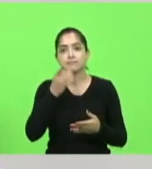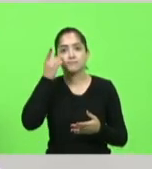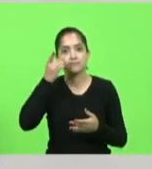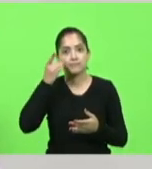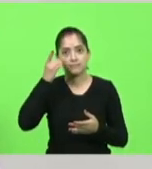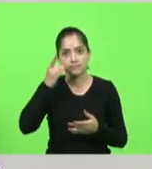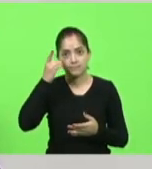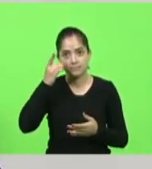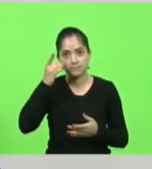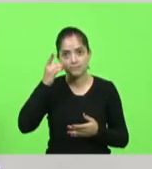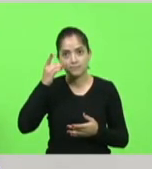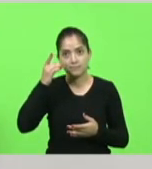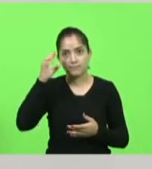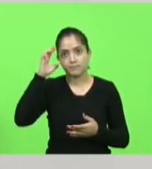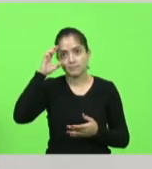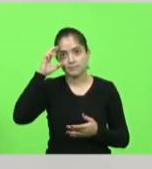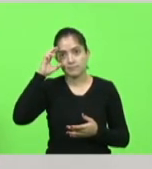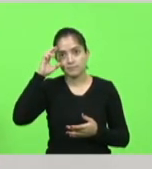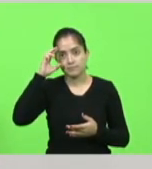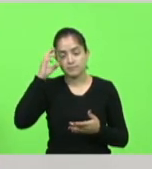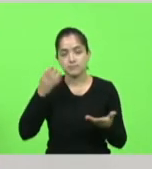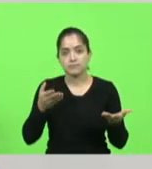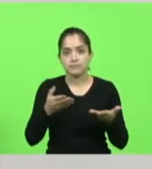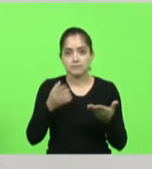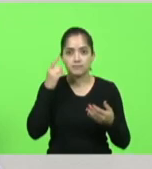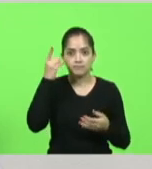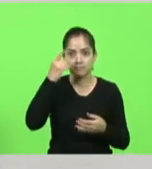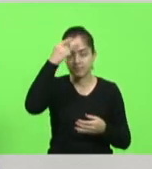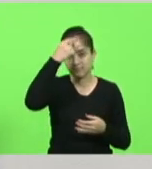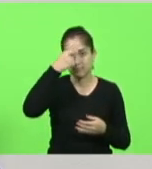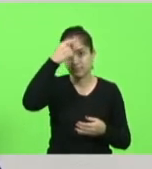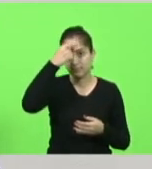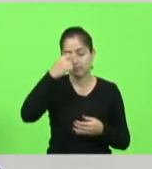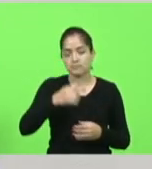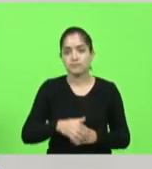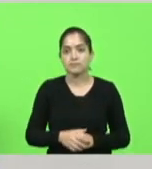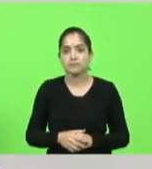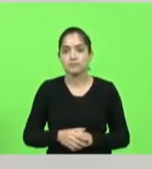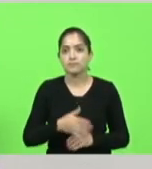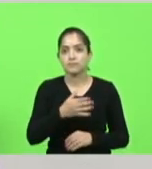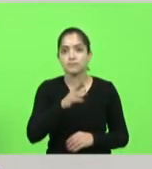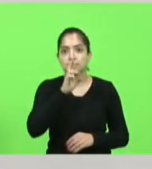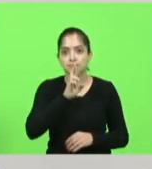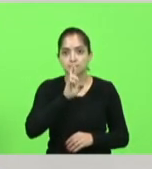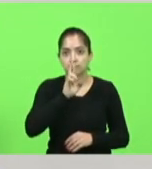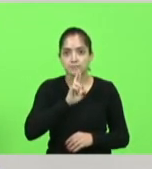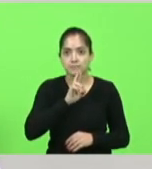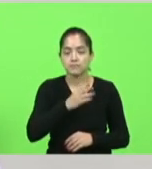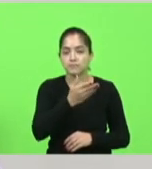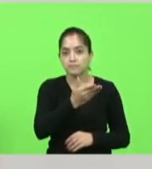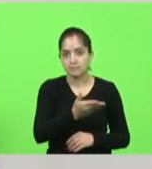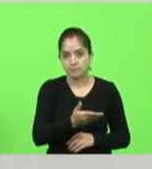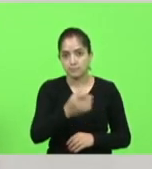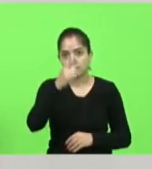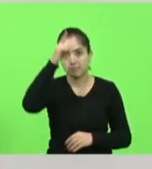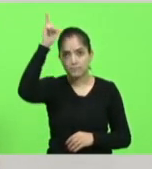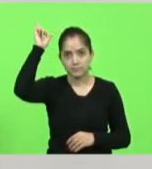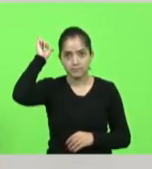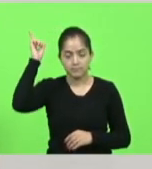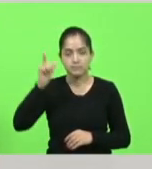deputado Maurício, que acaba de falar nesta tribuna, deputado Rodrigo Minotto, deputado Sargento Lima,